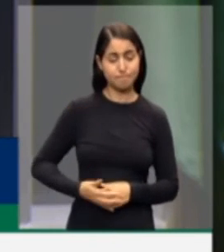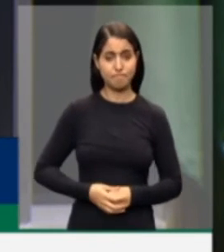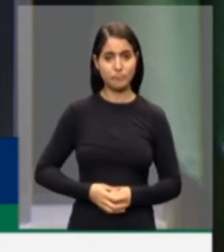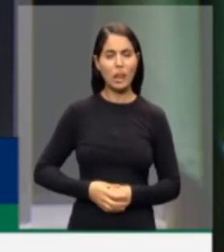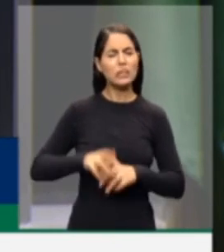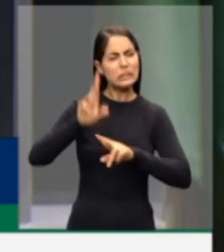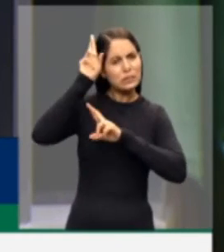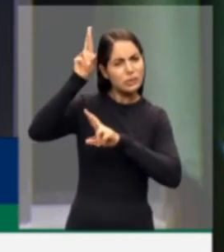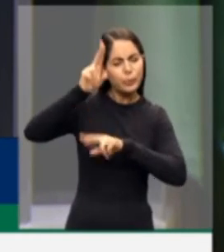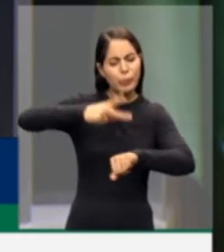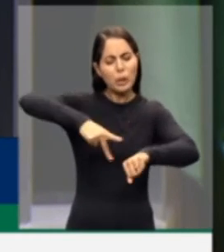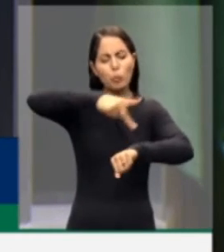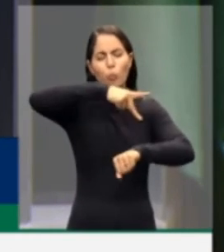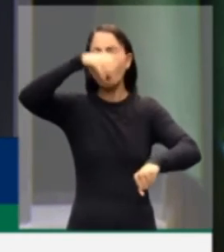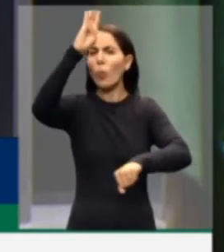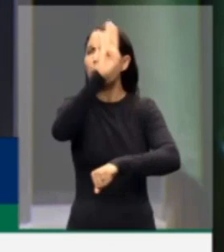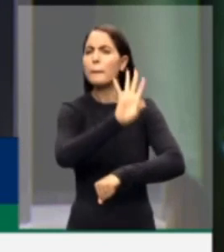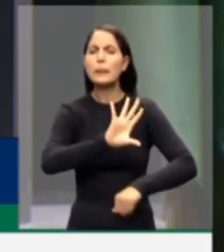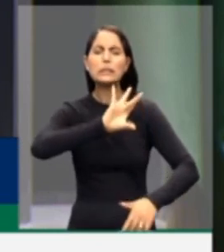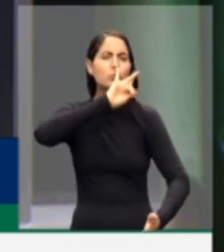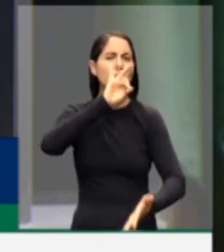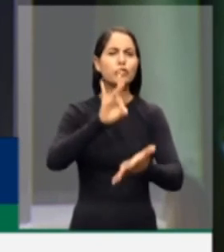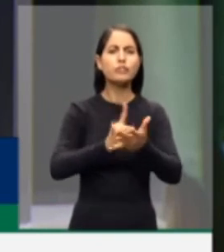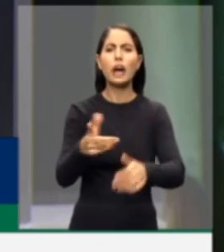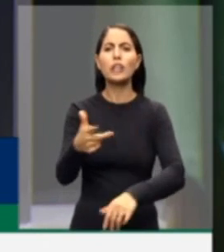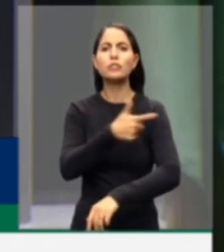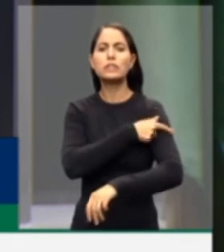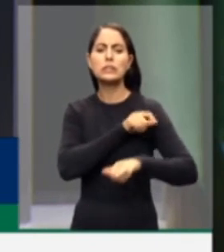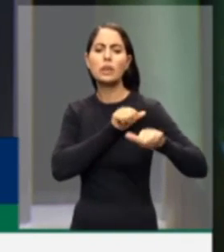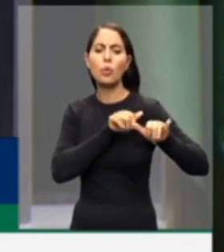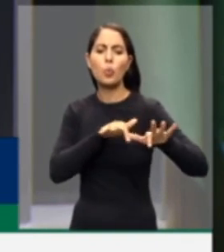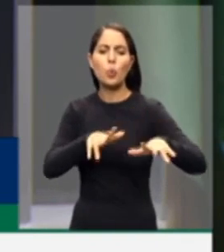e que a gente garanta a vacina para todo o povo brasileiro. Muito obrigado.